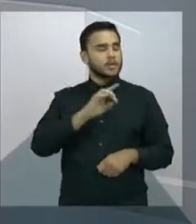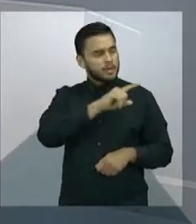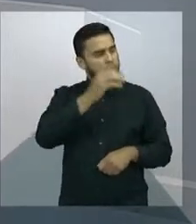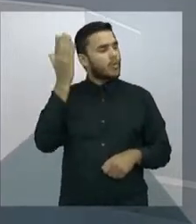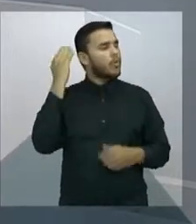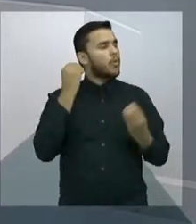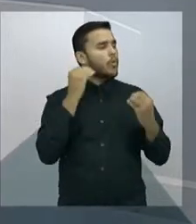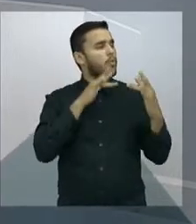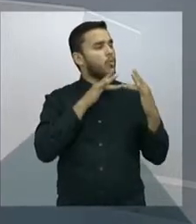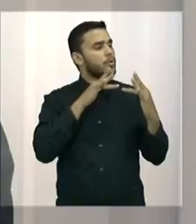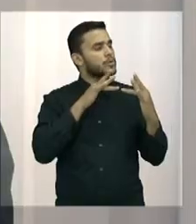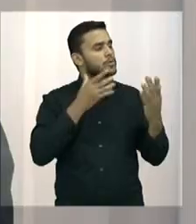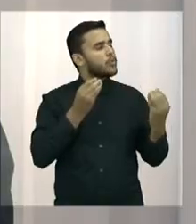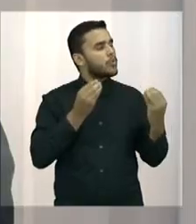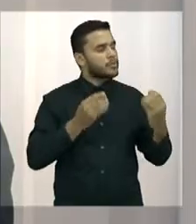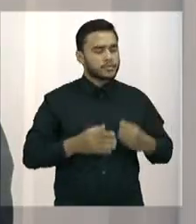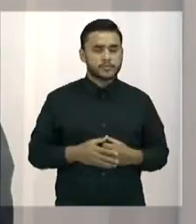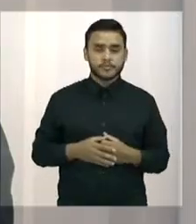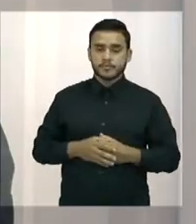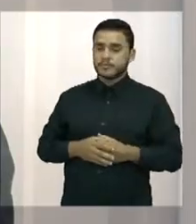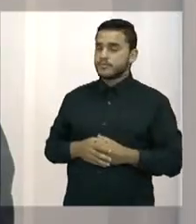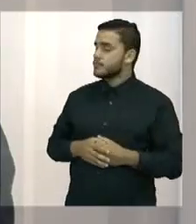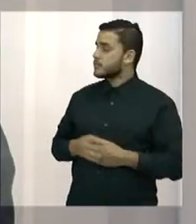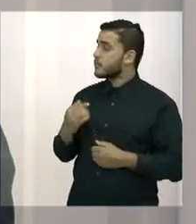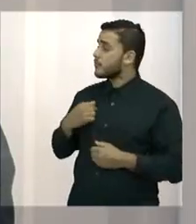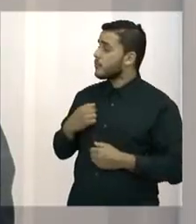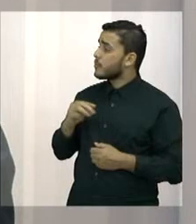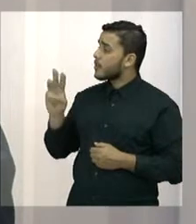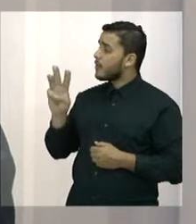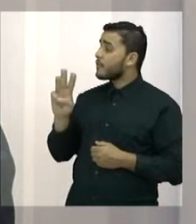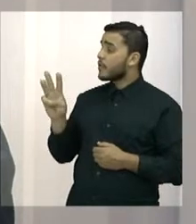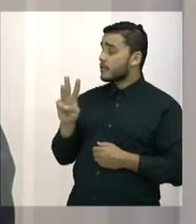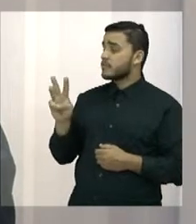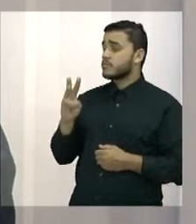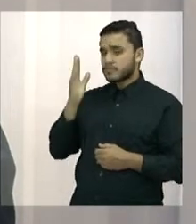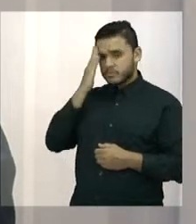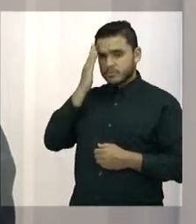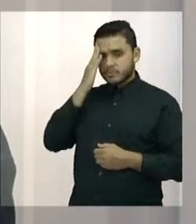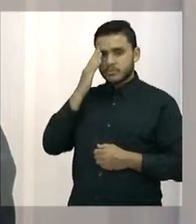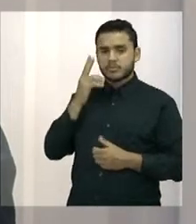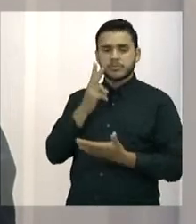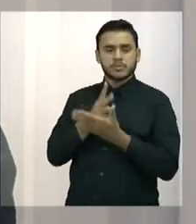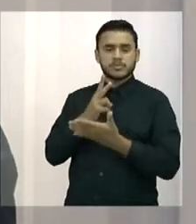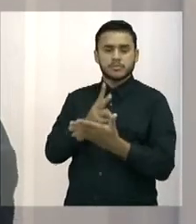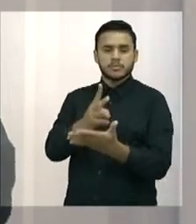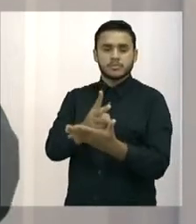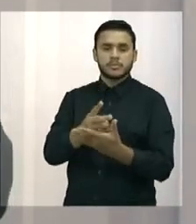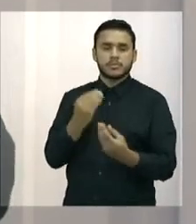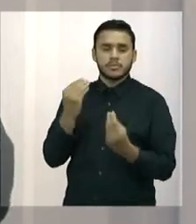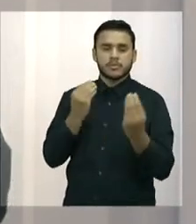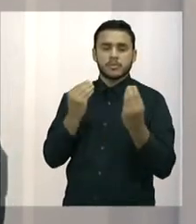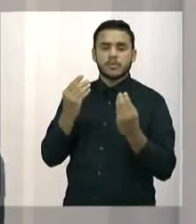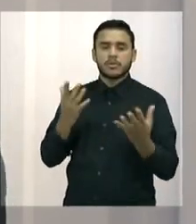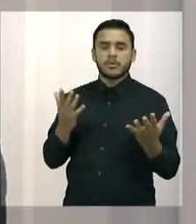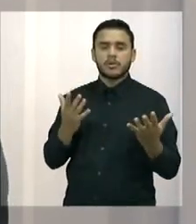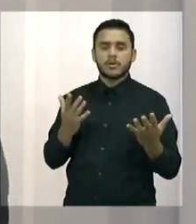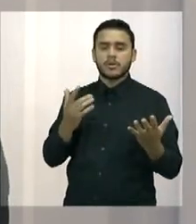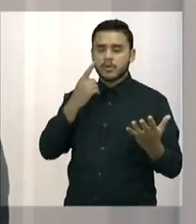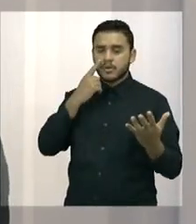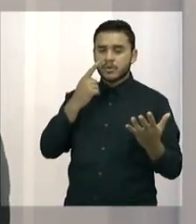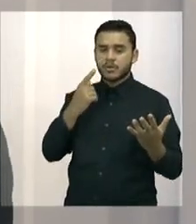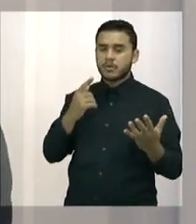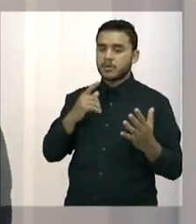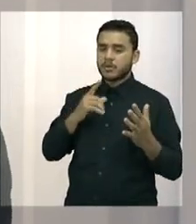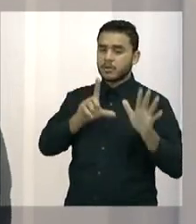ele? Olha, o Walter sempre foi uma pessoa extremamente dura com relação a governamento